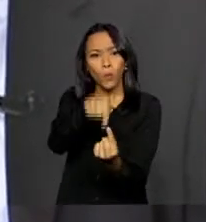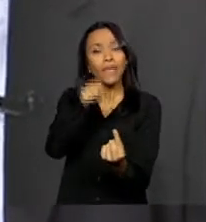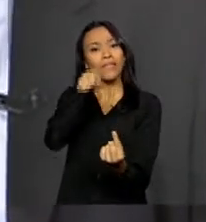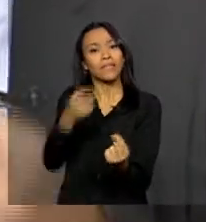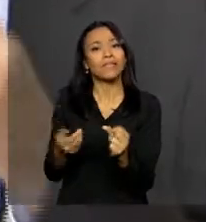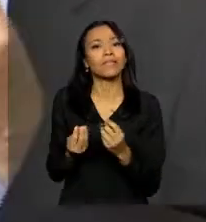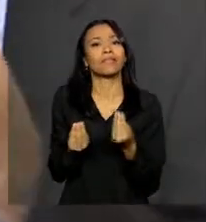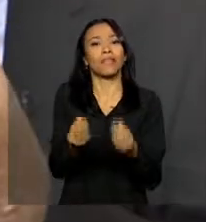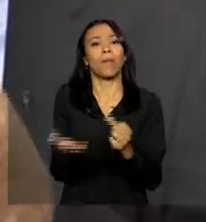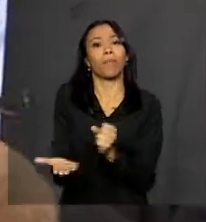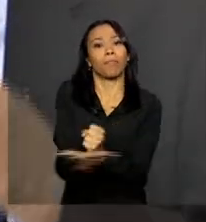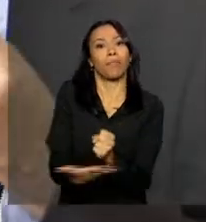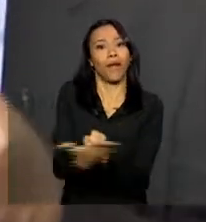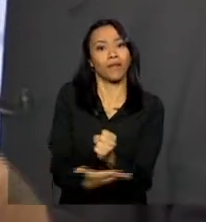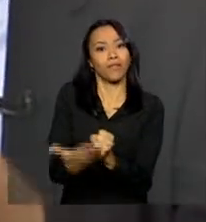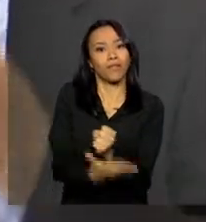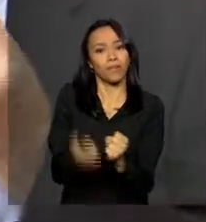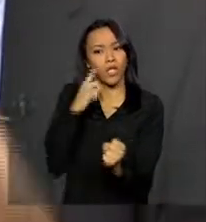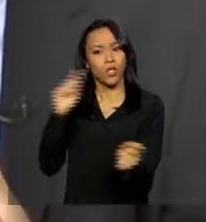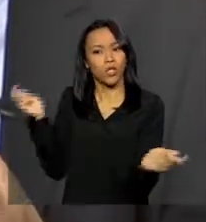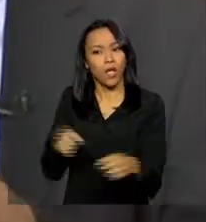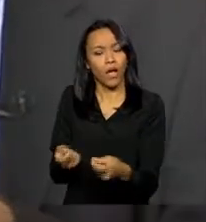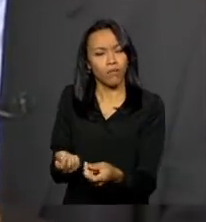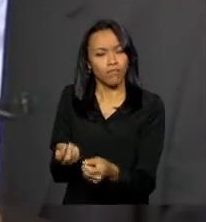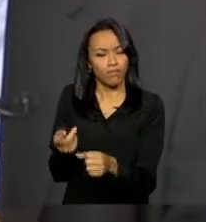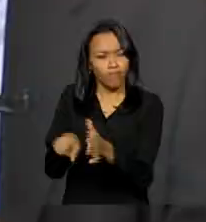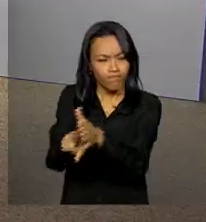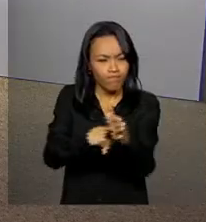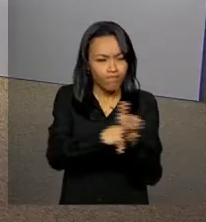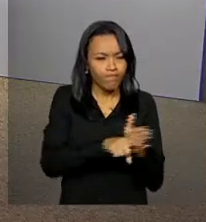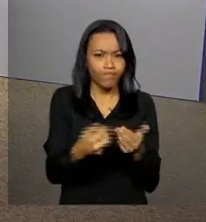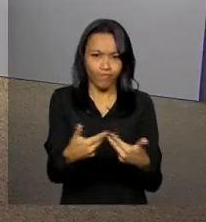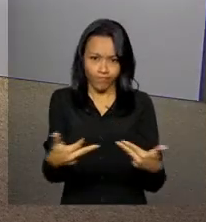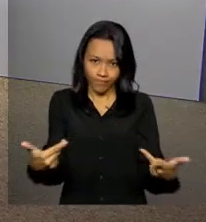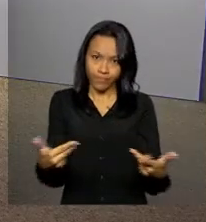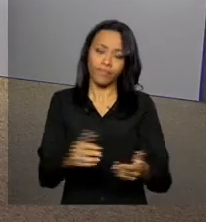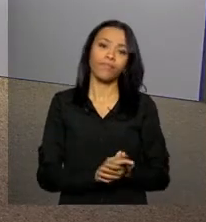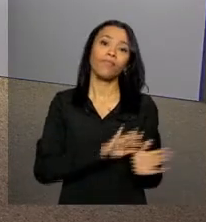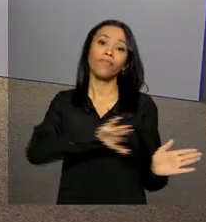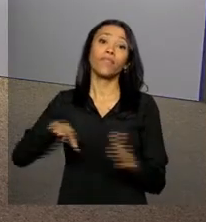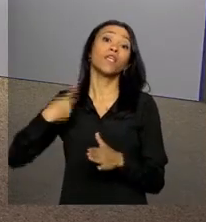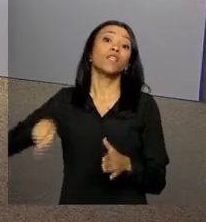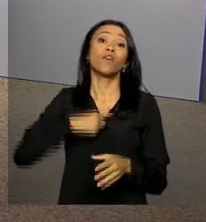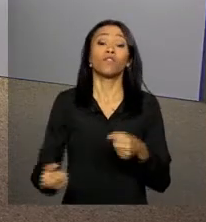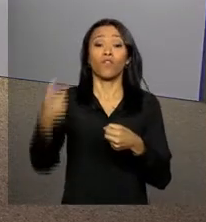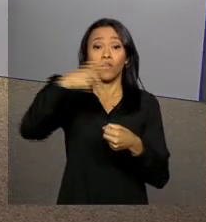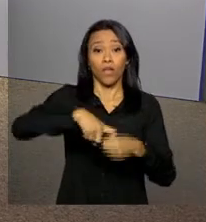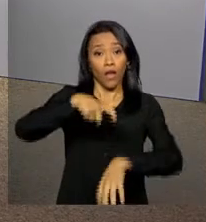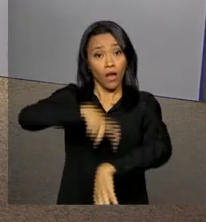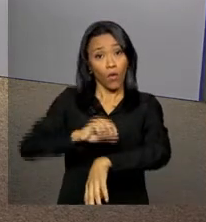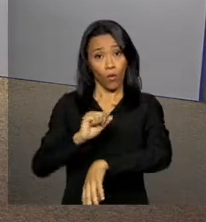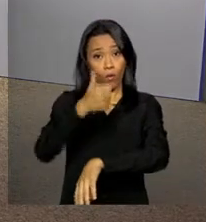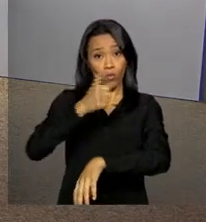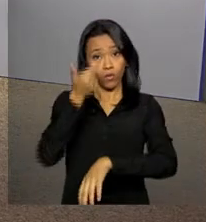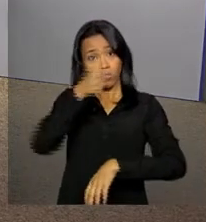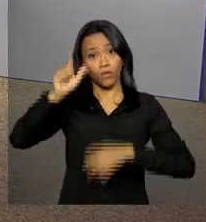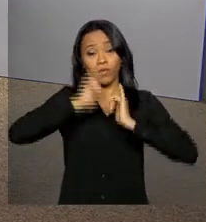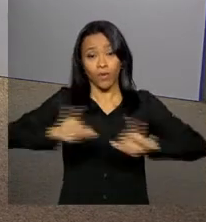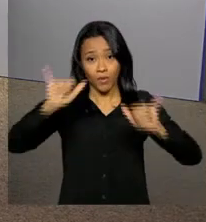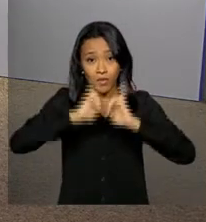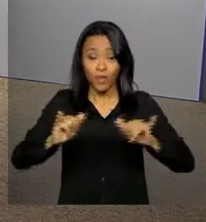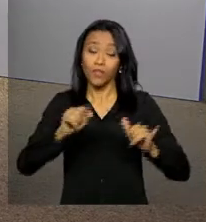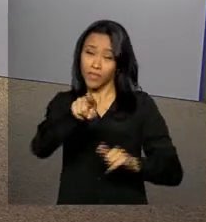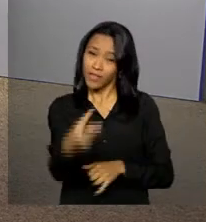base para que a gente possa apurar e avançar nessa agenda. E nós podemos voltar às 11 horas com outras informações.